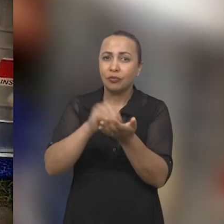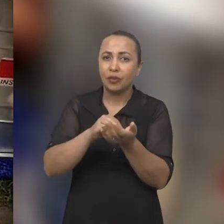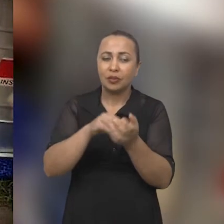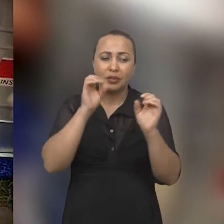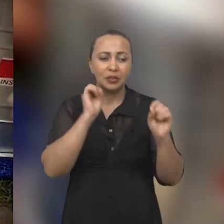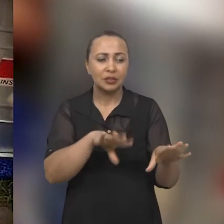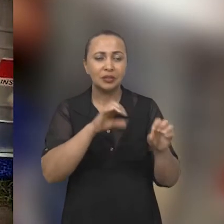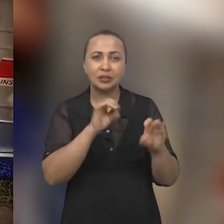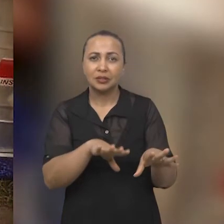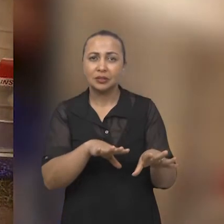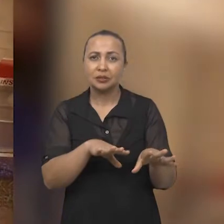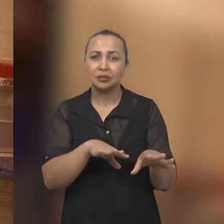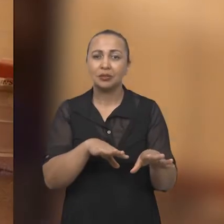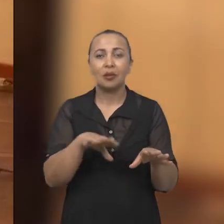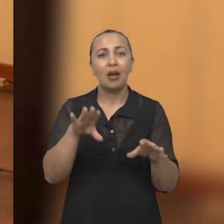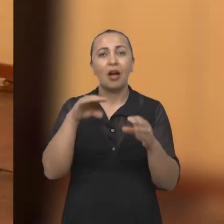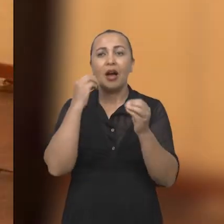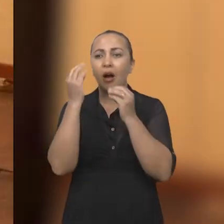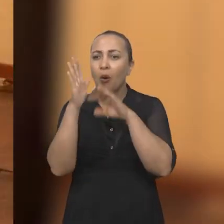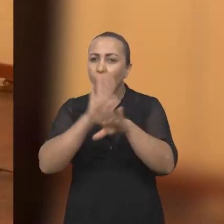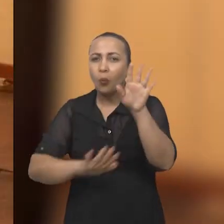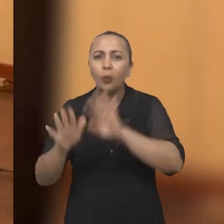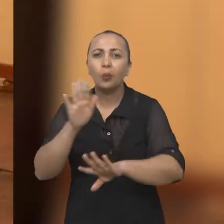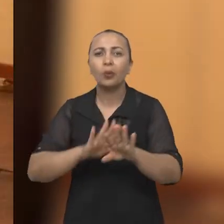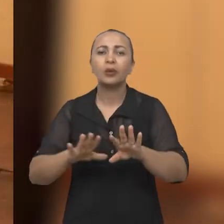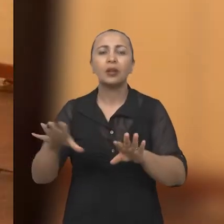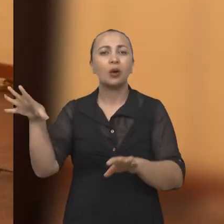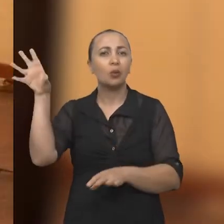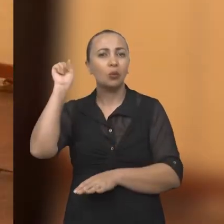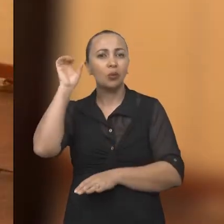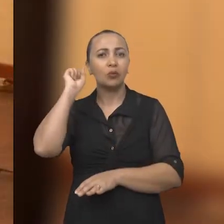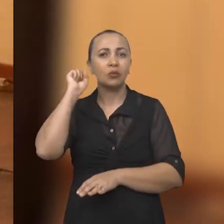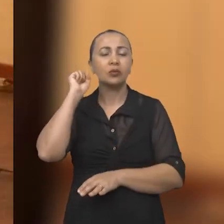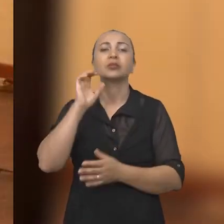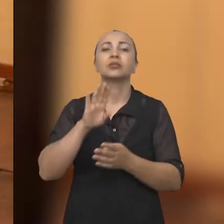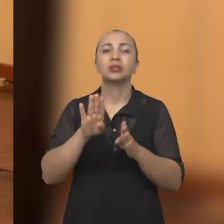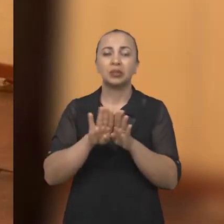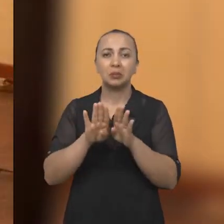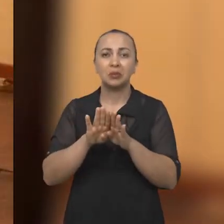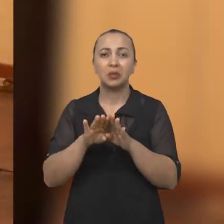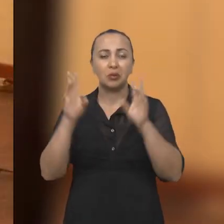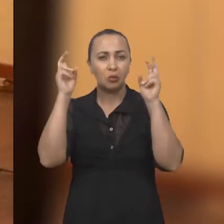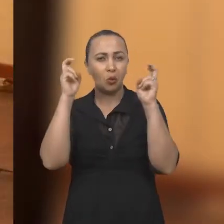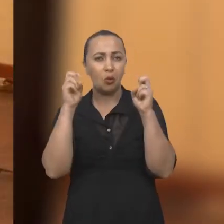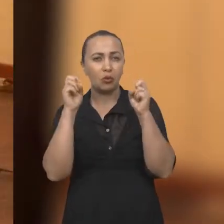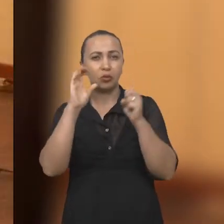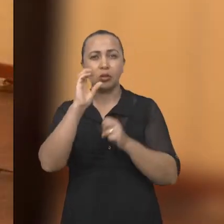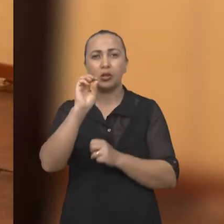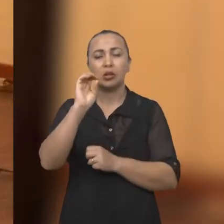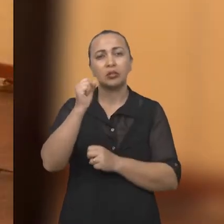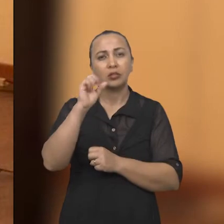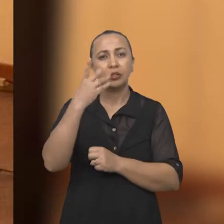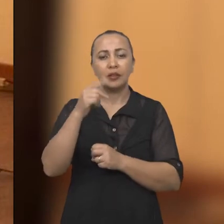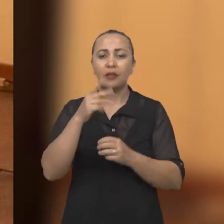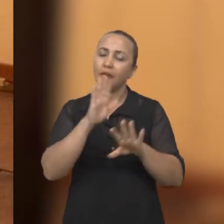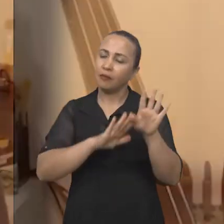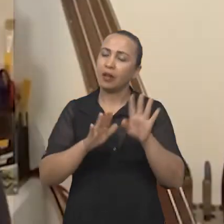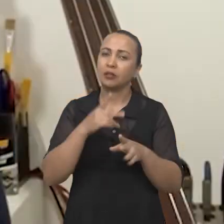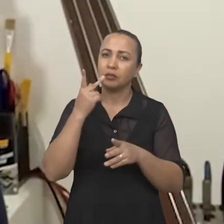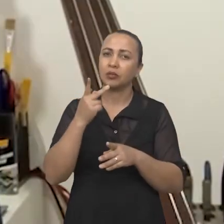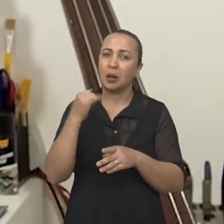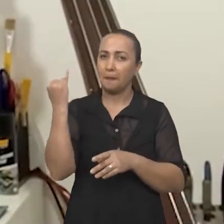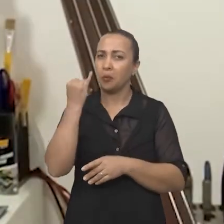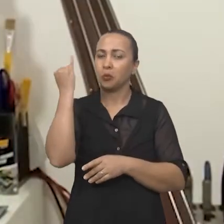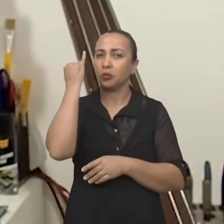sonora. Isso é que nós pensamos e defendemos e como Schaefer também, que é o principal teórico que nós estudamos, defende isso.